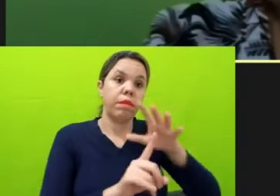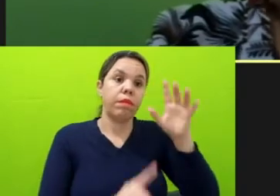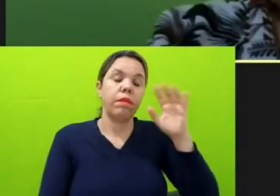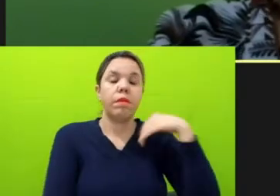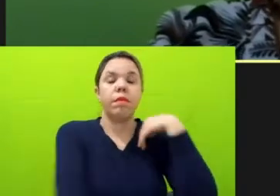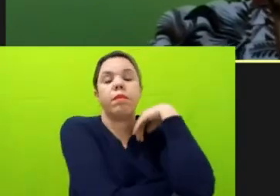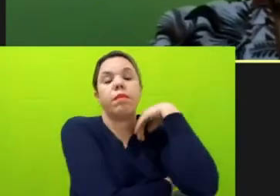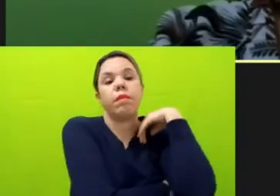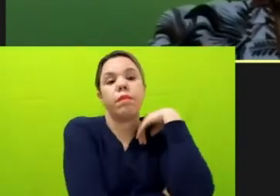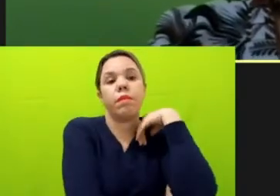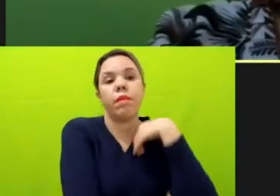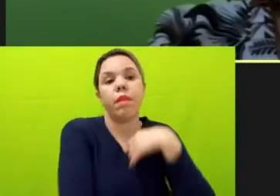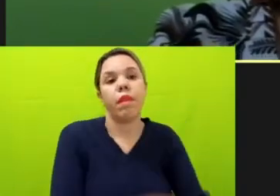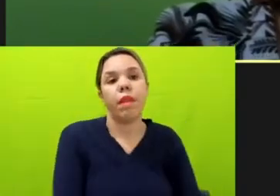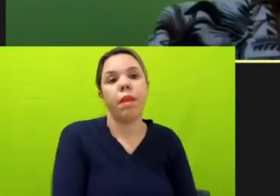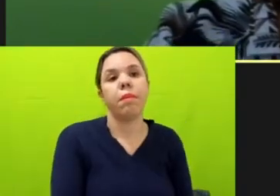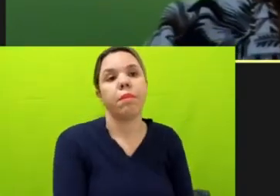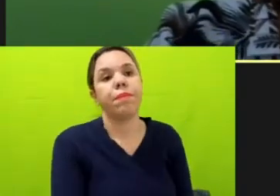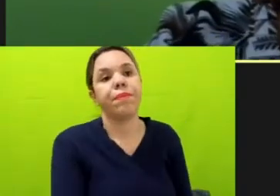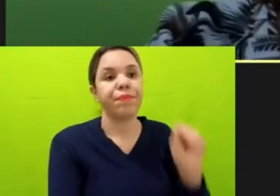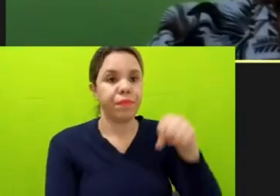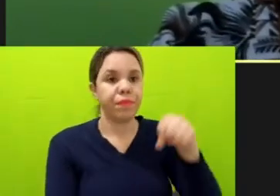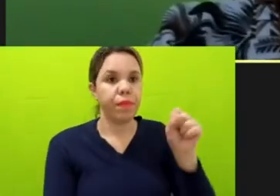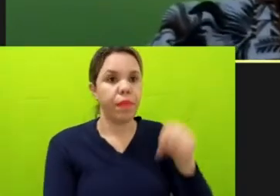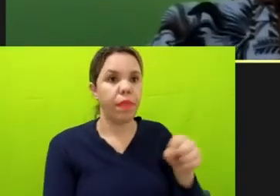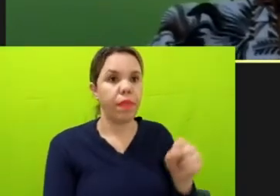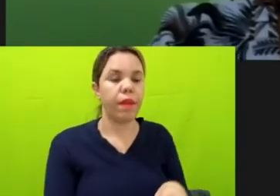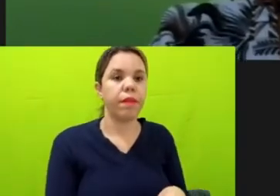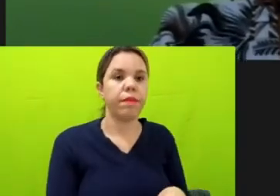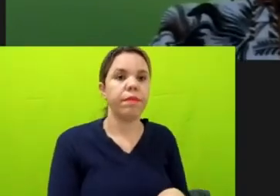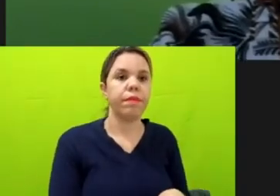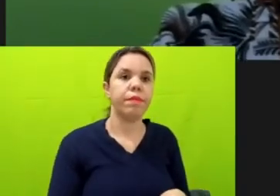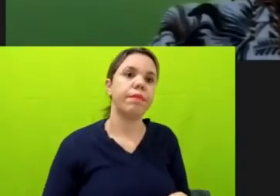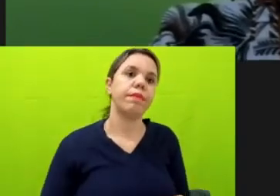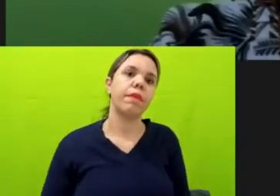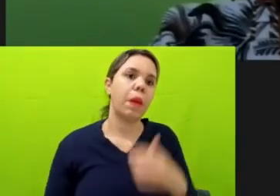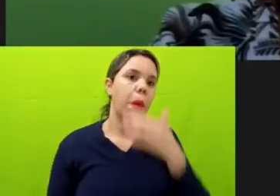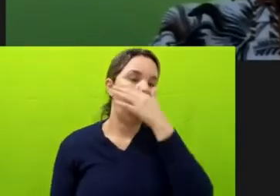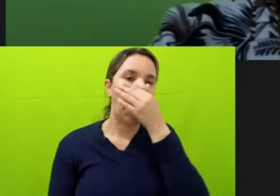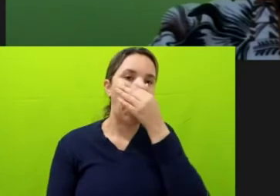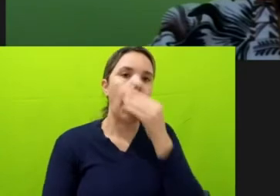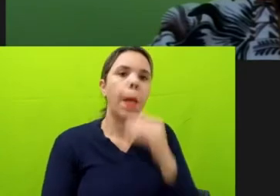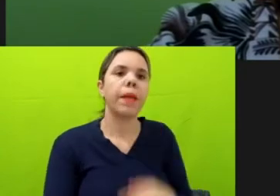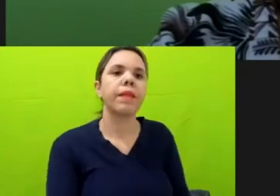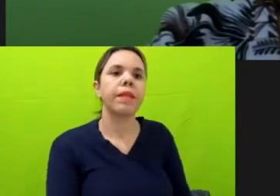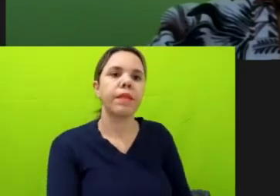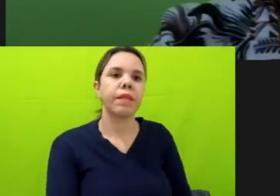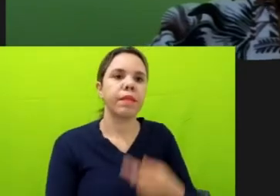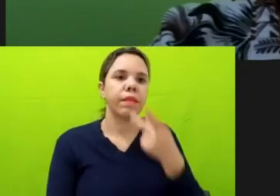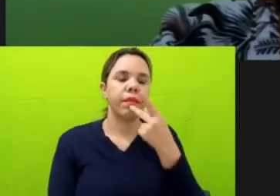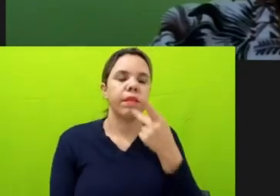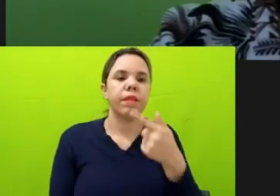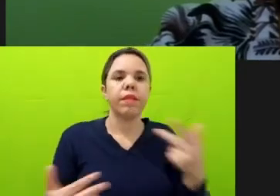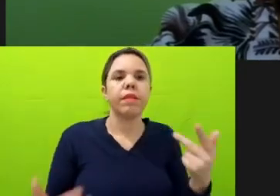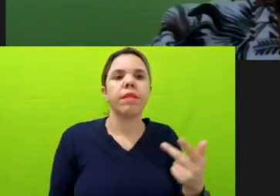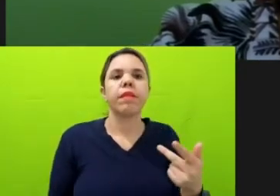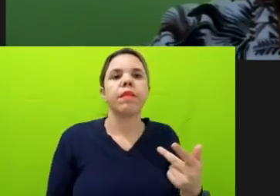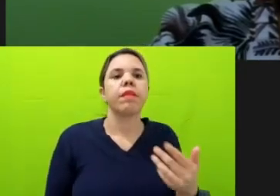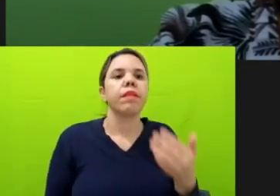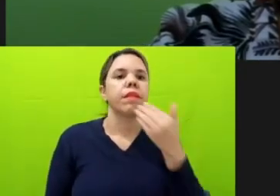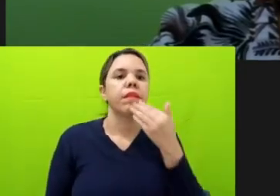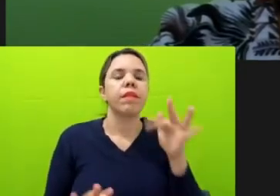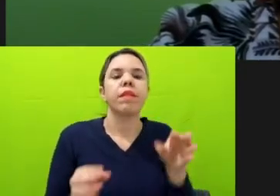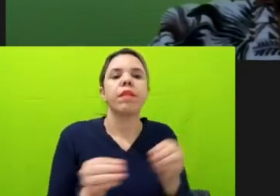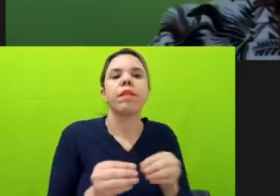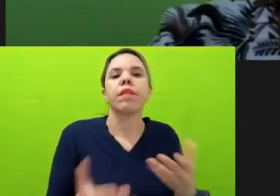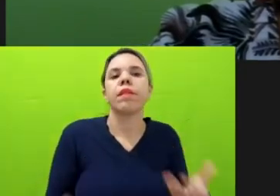Sim, acho que, enfim, já fazendo até uma... Enfim, já falando de uma coisa que a Manu tinha pedido para eu falar no final, né? A